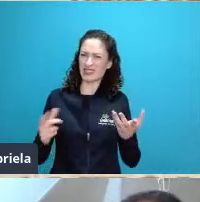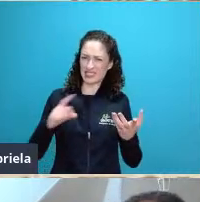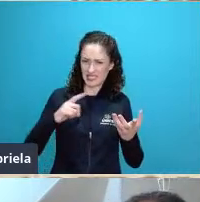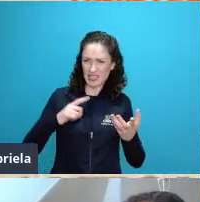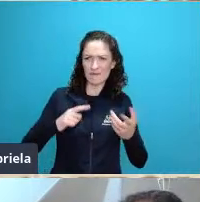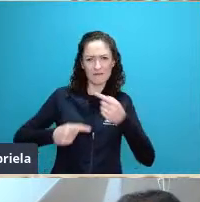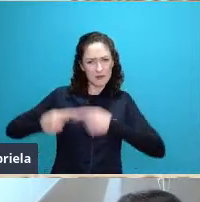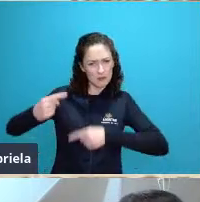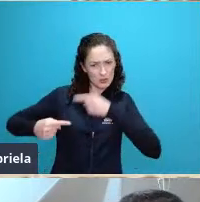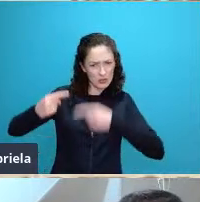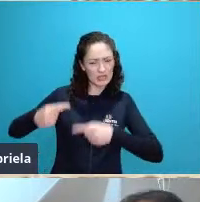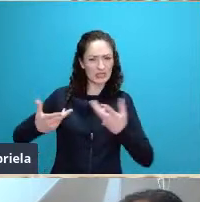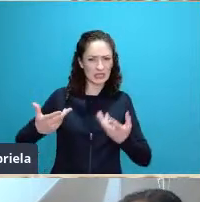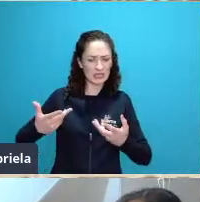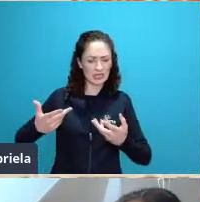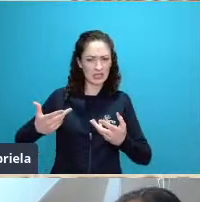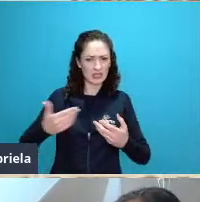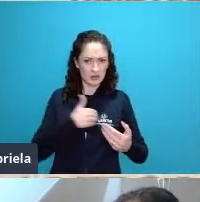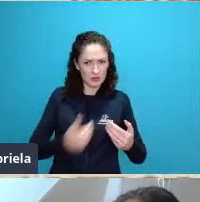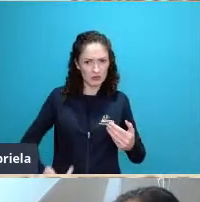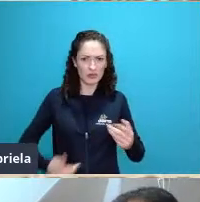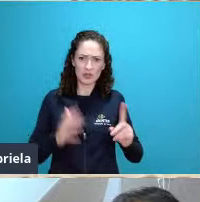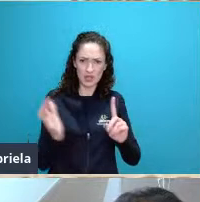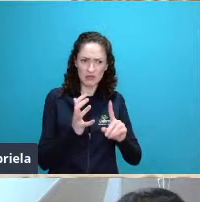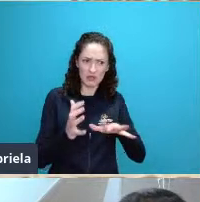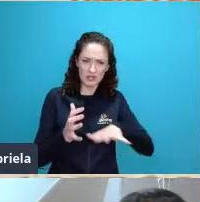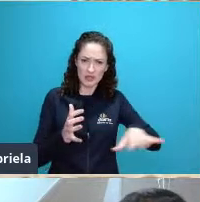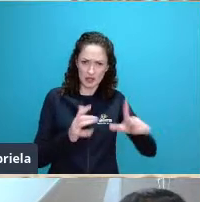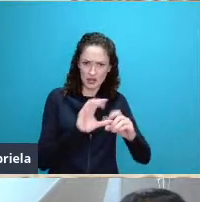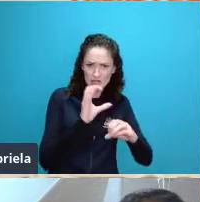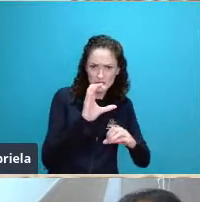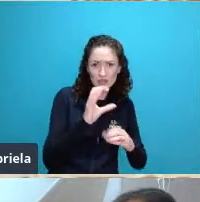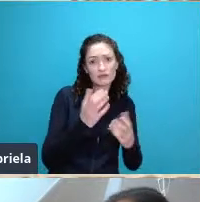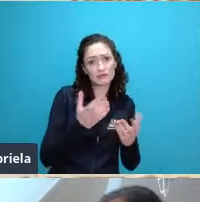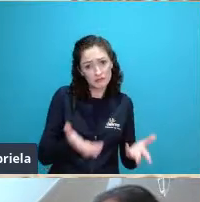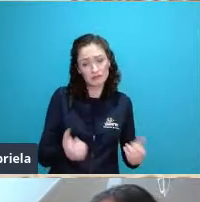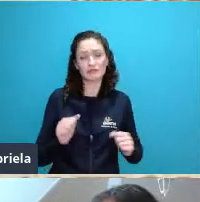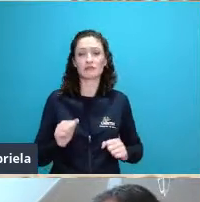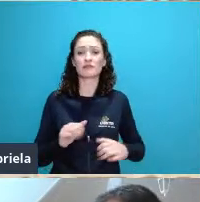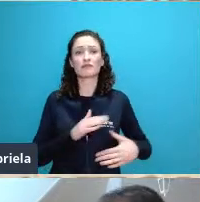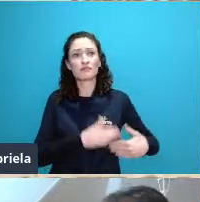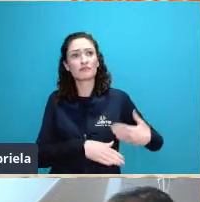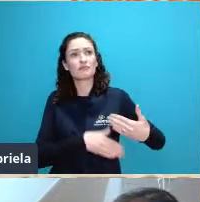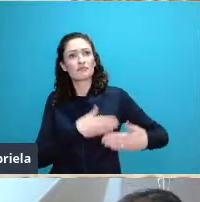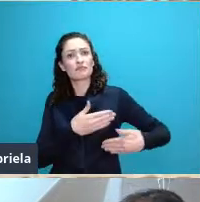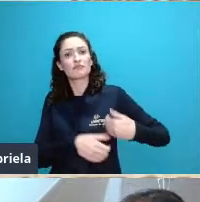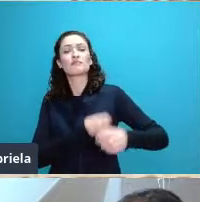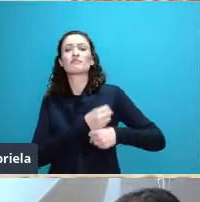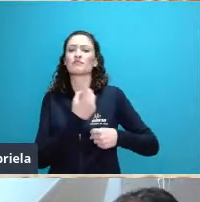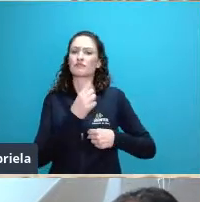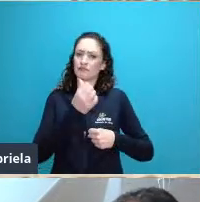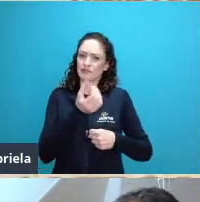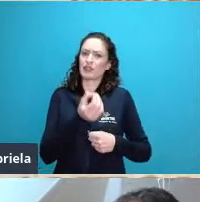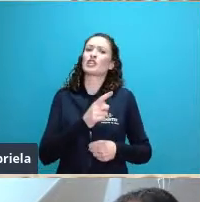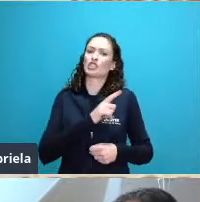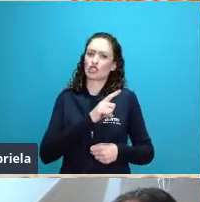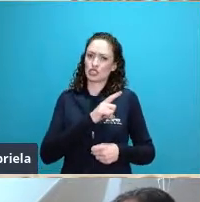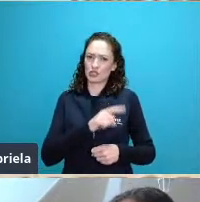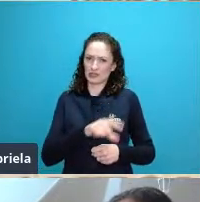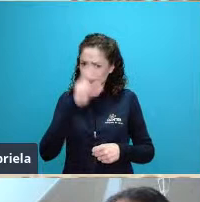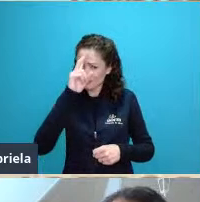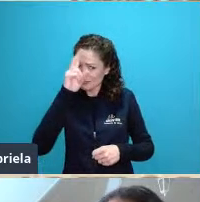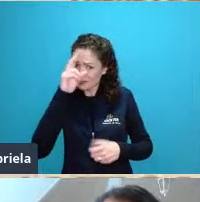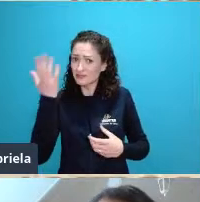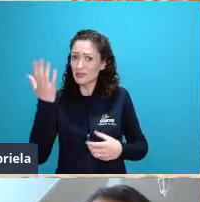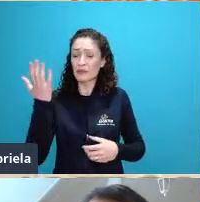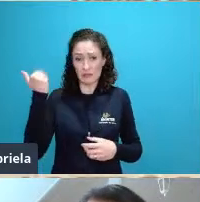mas lá na década de 60 inicia-se também esse processo se nós lembrarmos a partir de 64 nós